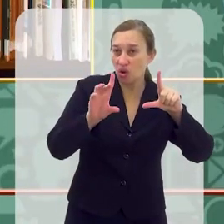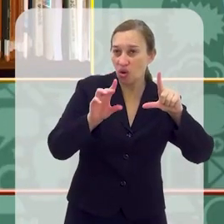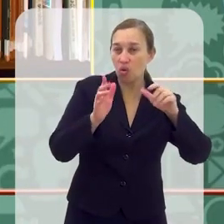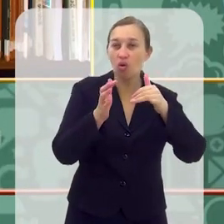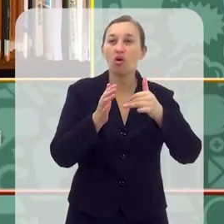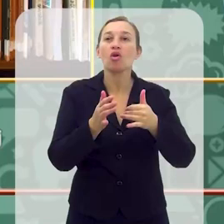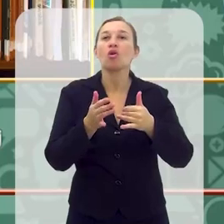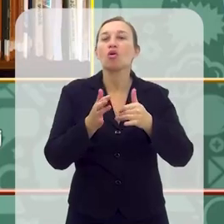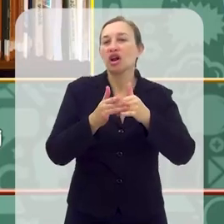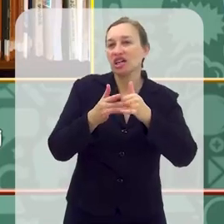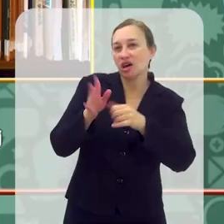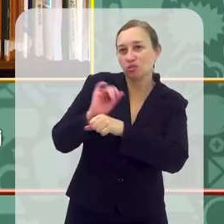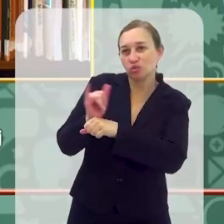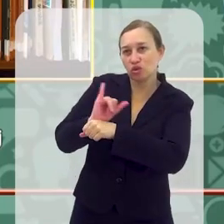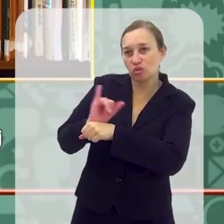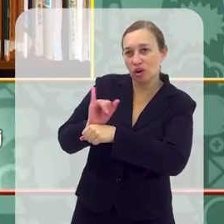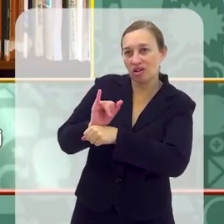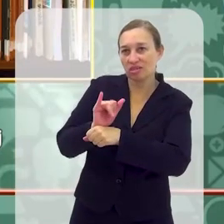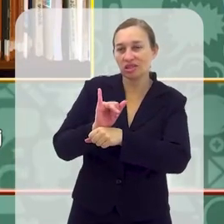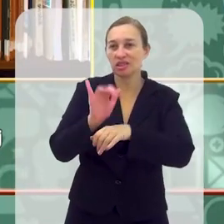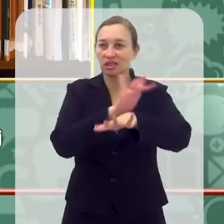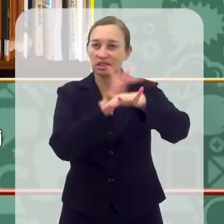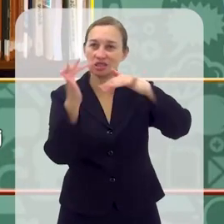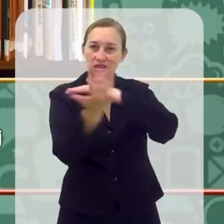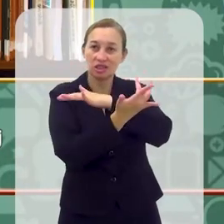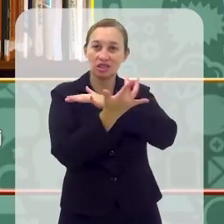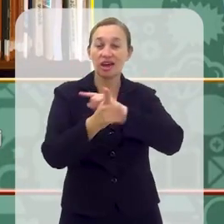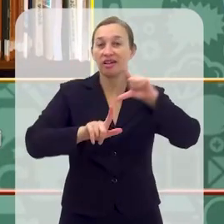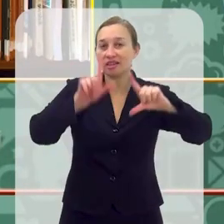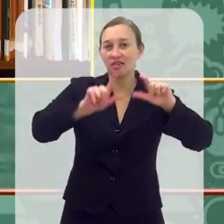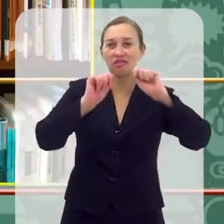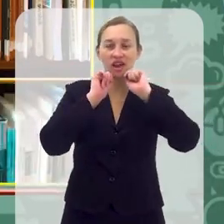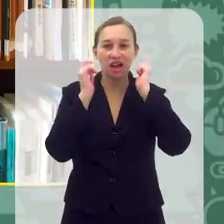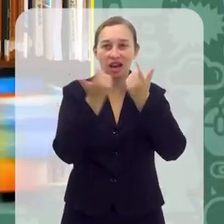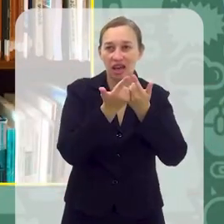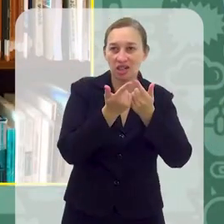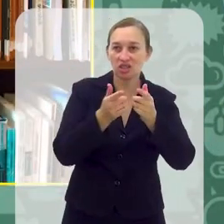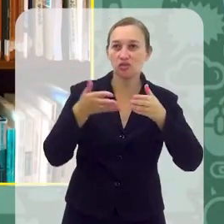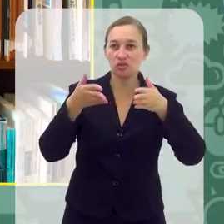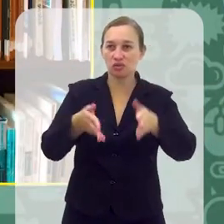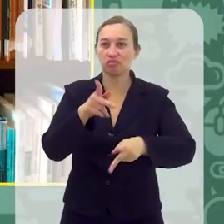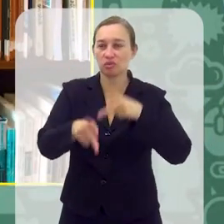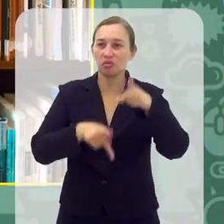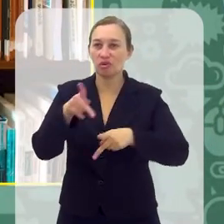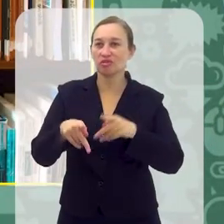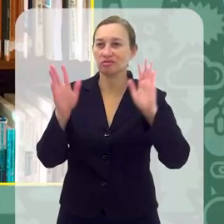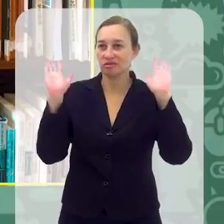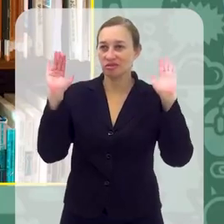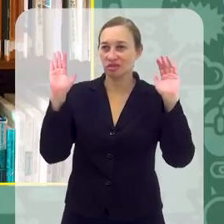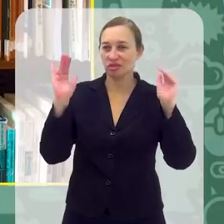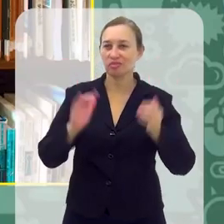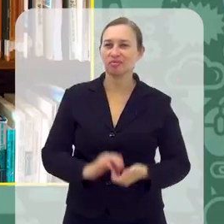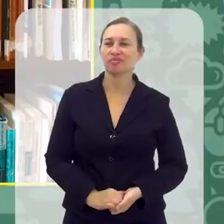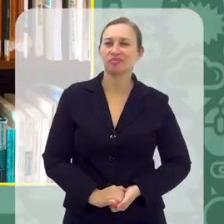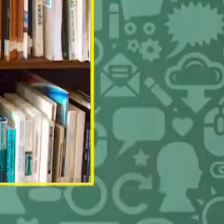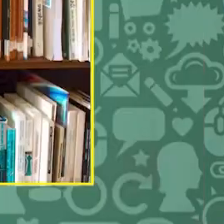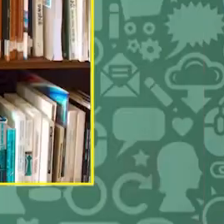acessar o nosso canal no YouTube e nos seguir nas redes sociais. TV Alerje, o canal do povo. Até a próxima!